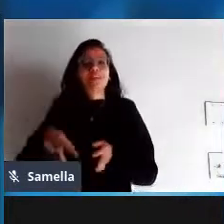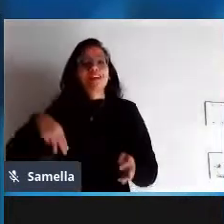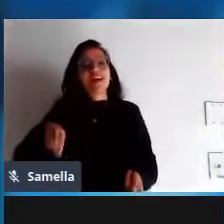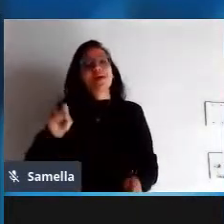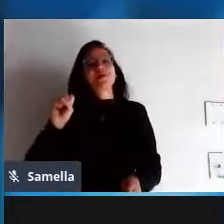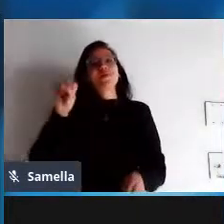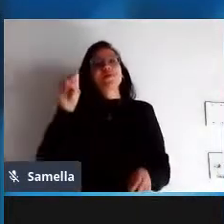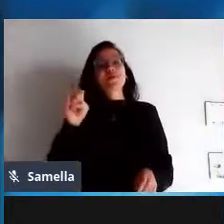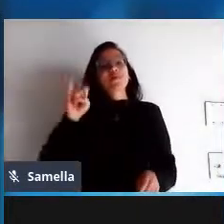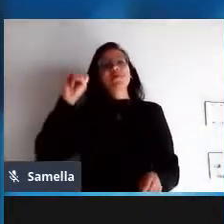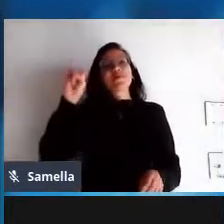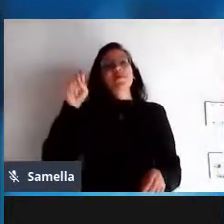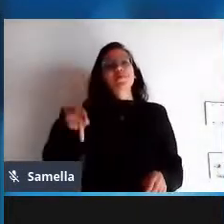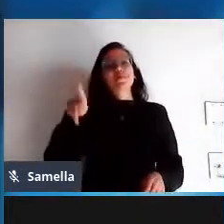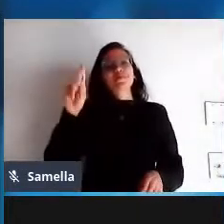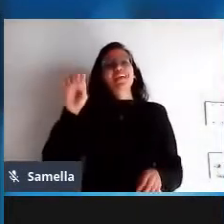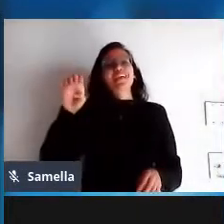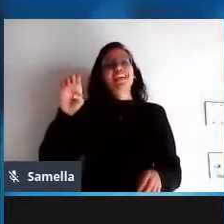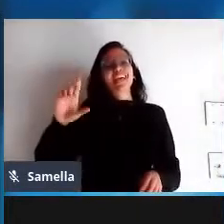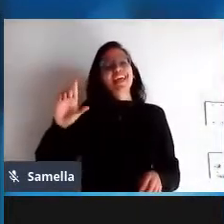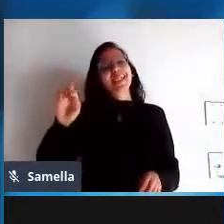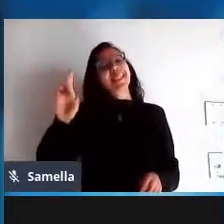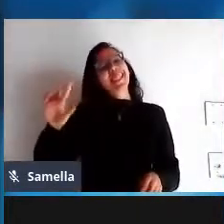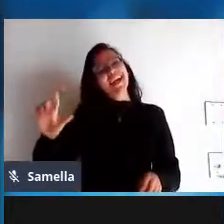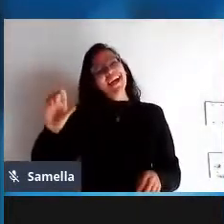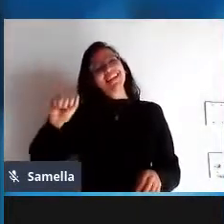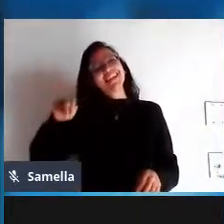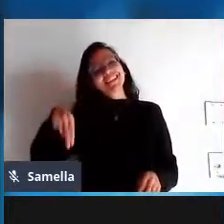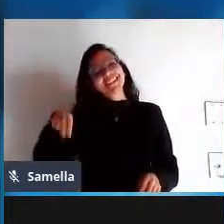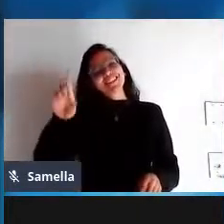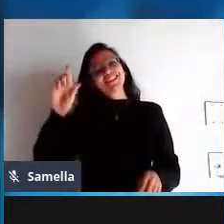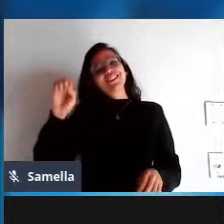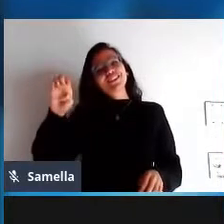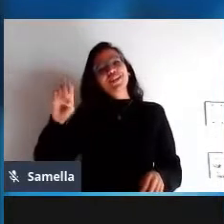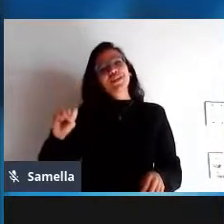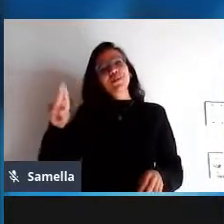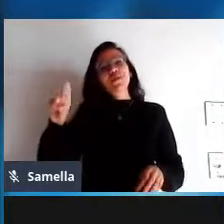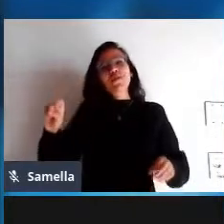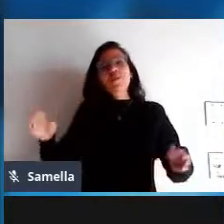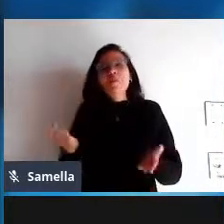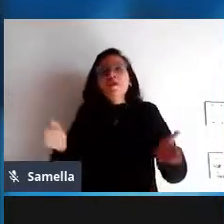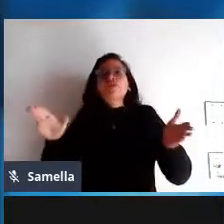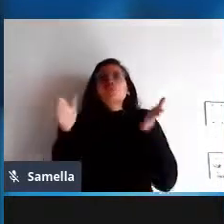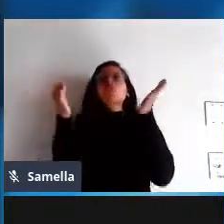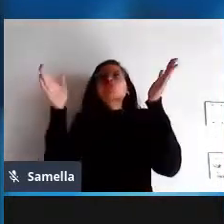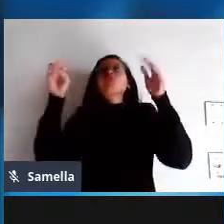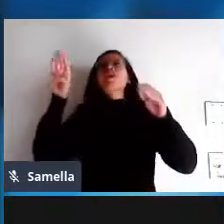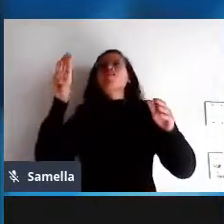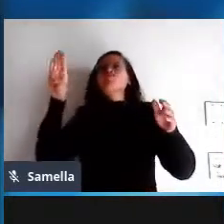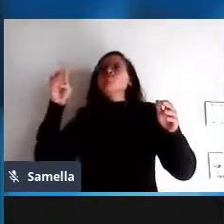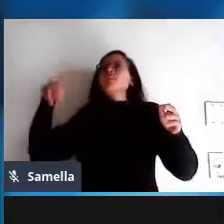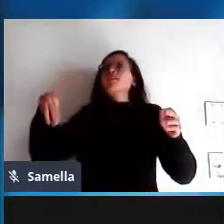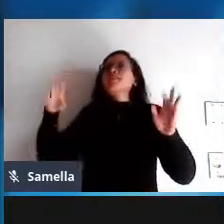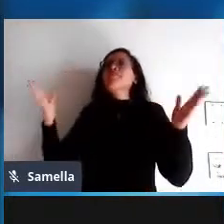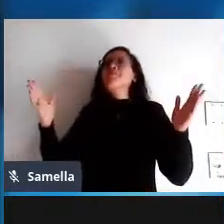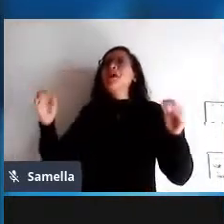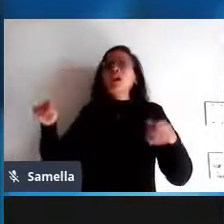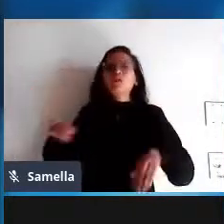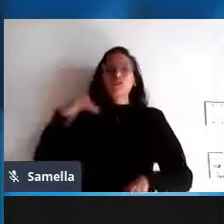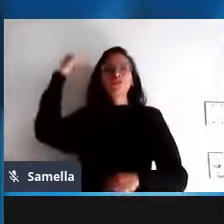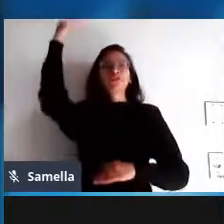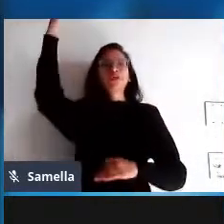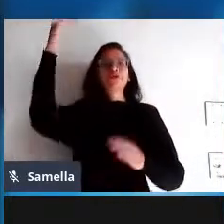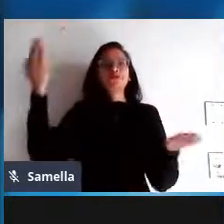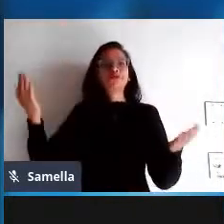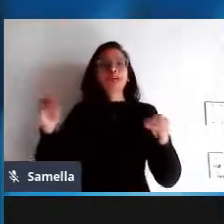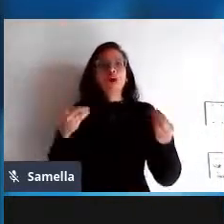como é que ele fez o Davi uma estátua enorme quase 4 metros e meio de altura um bloco único de mármore e ele teria respondido